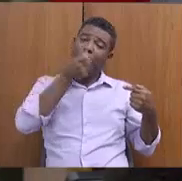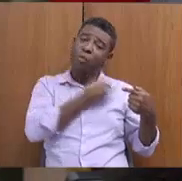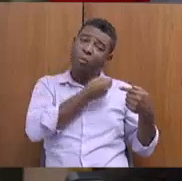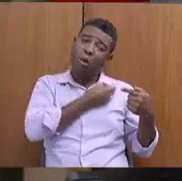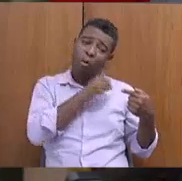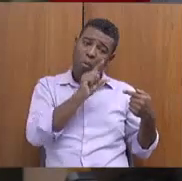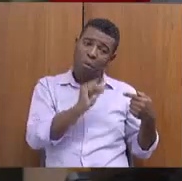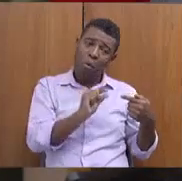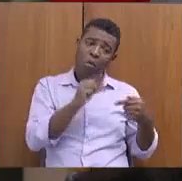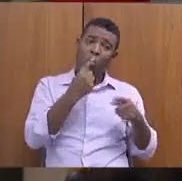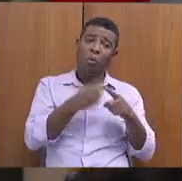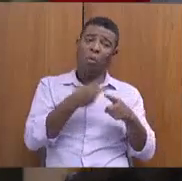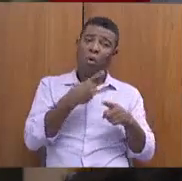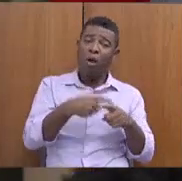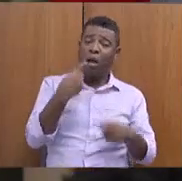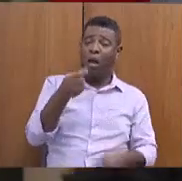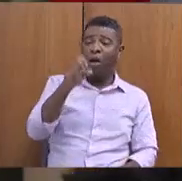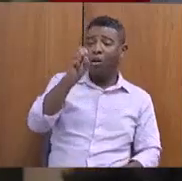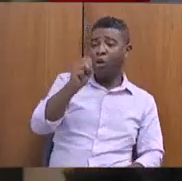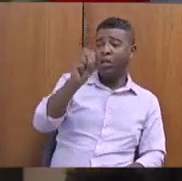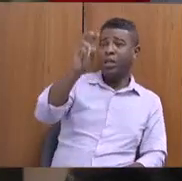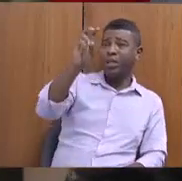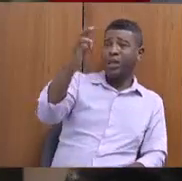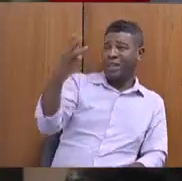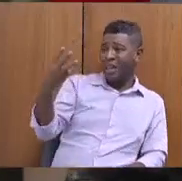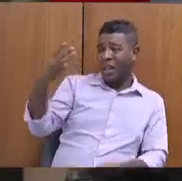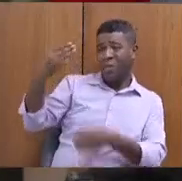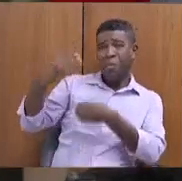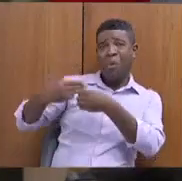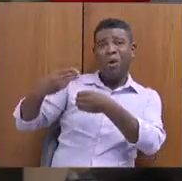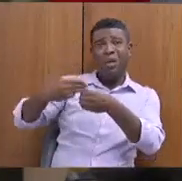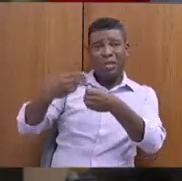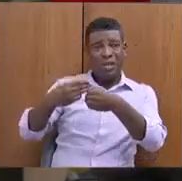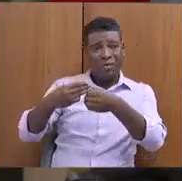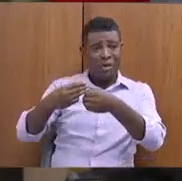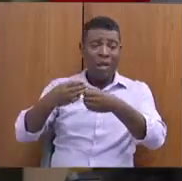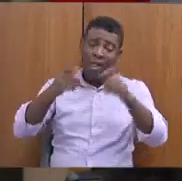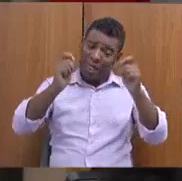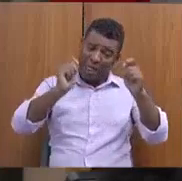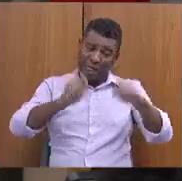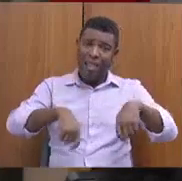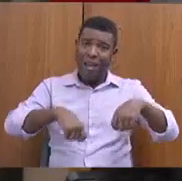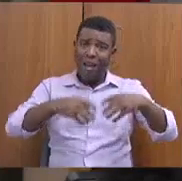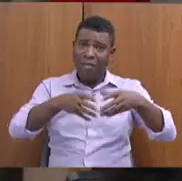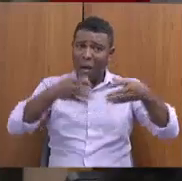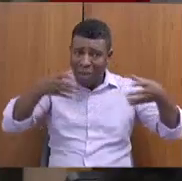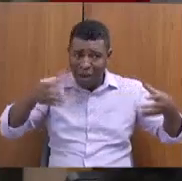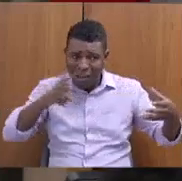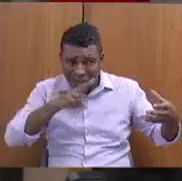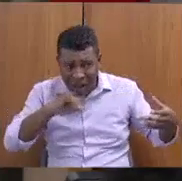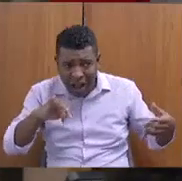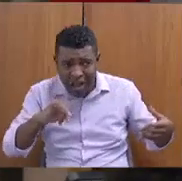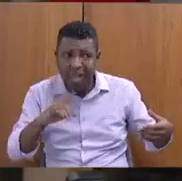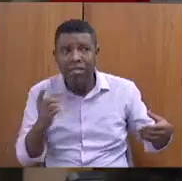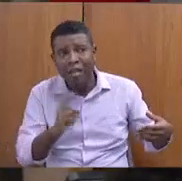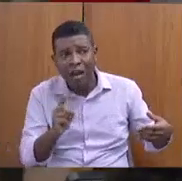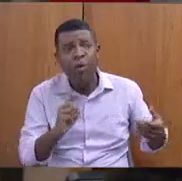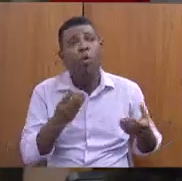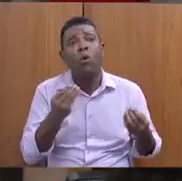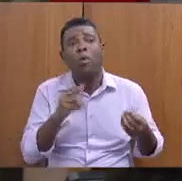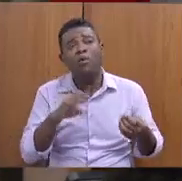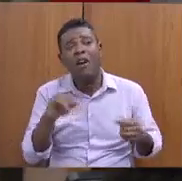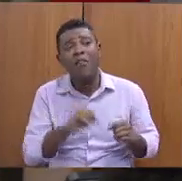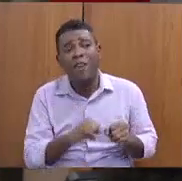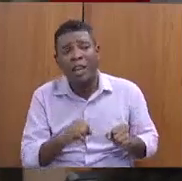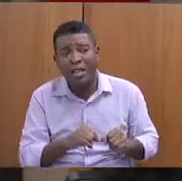entender melhor como vai ser ampliado ou se tem previsão de ampliação e como será feito. E outra coisa que chama a atenção